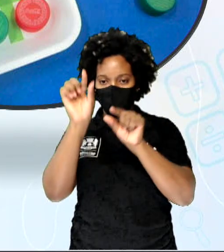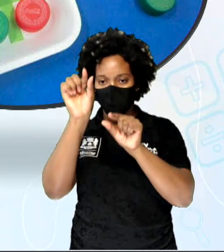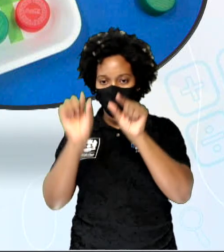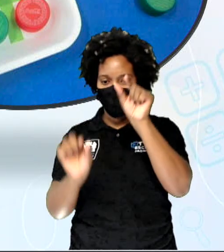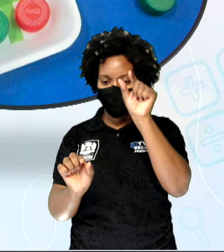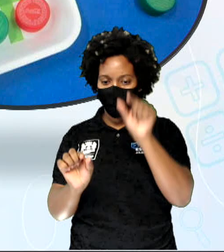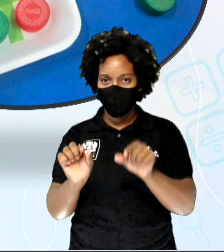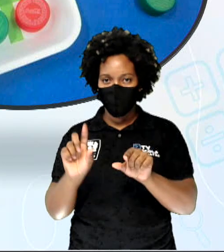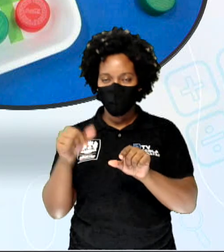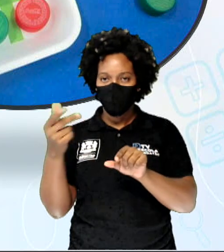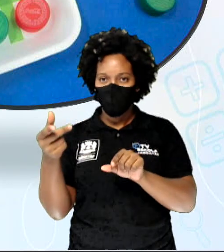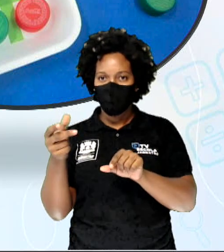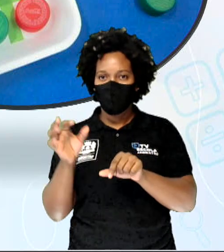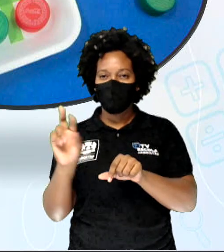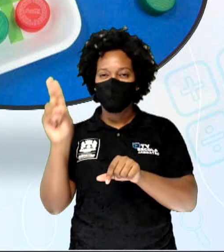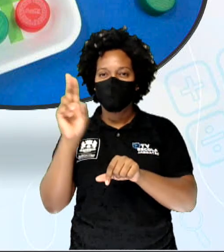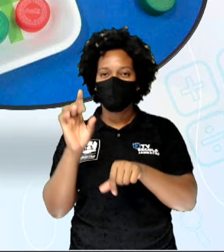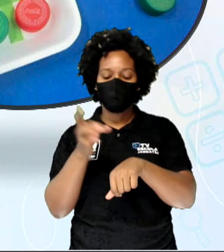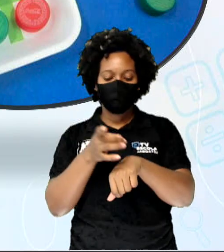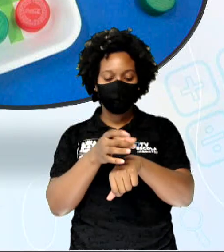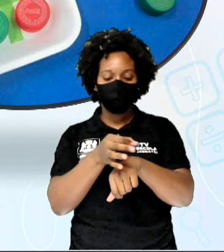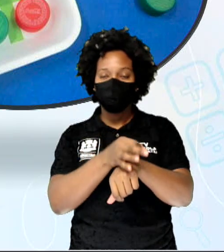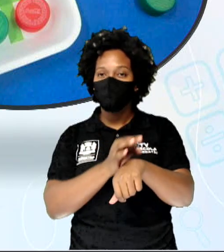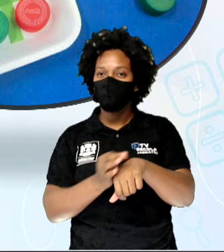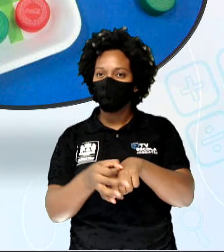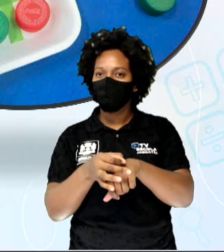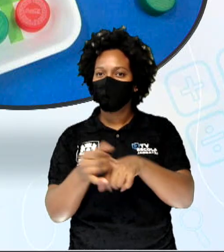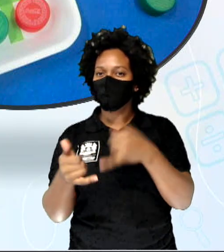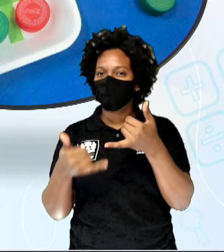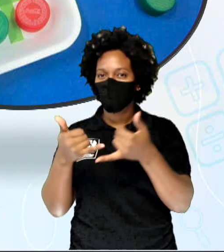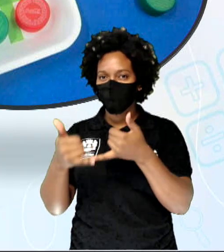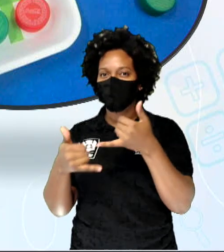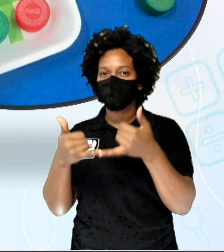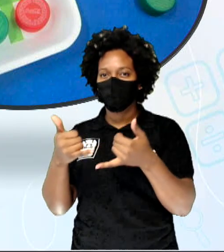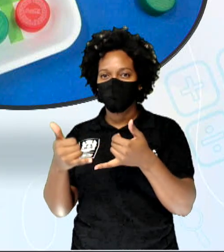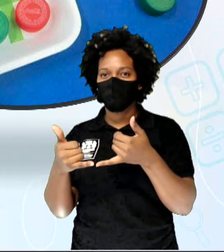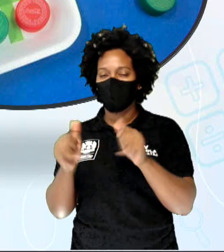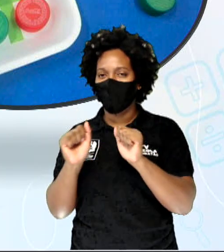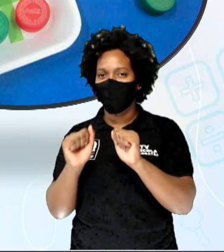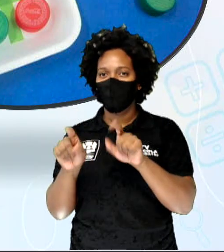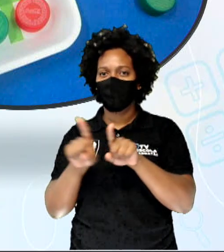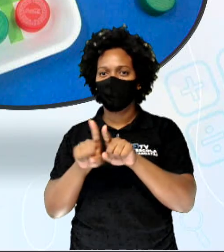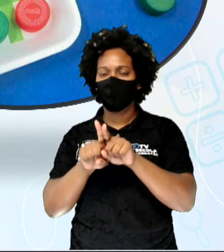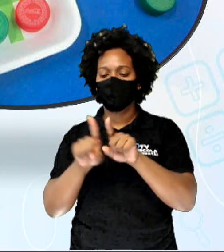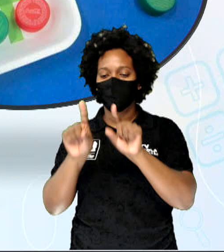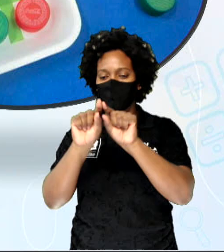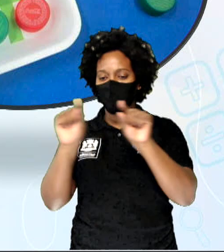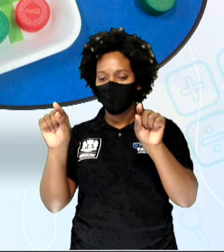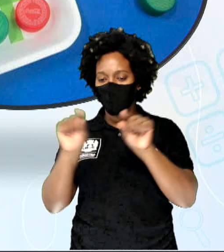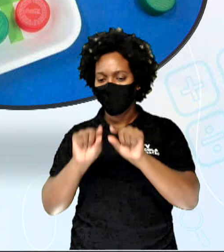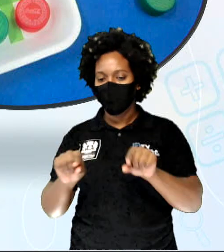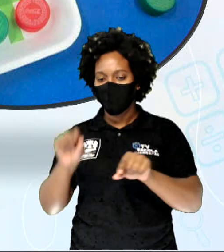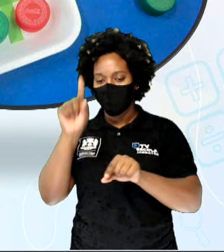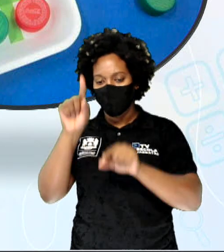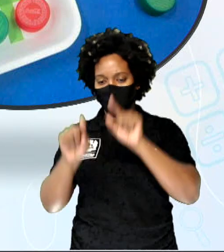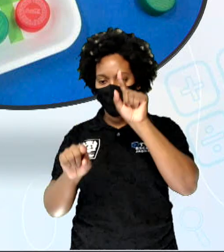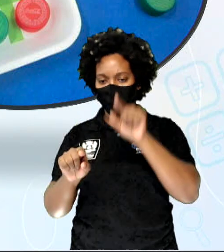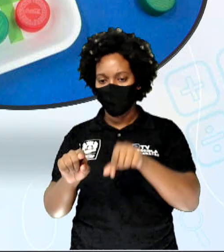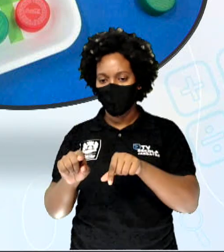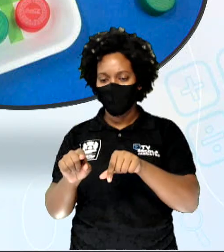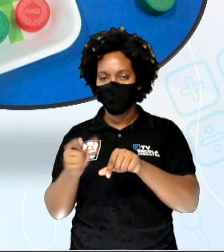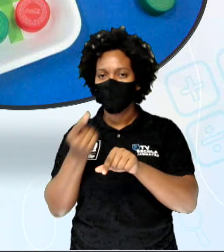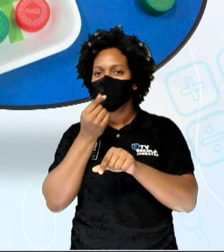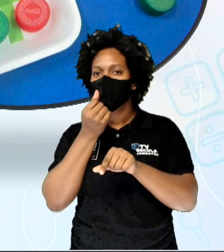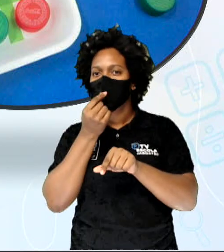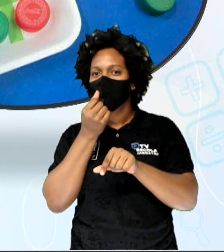usar as tampinhas para brincar. Se vocês não tiverem a fita adesiva, vocês podem fazer as linhas do jogo com um lápis em